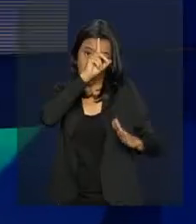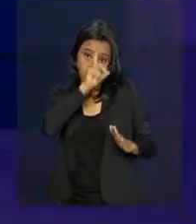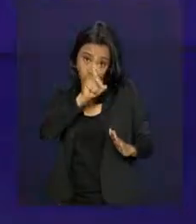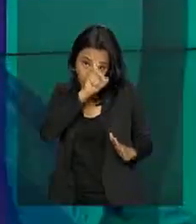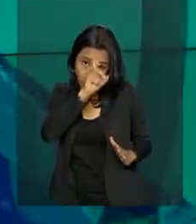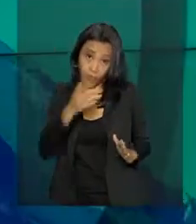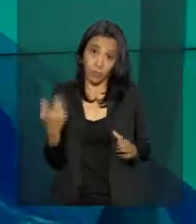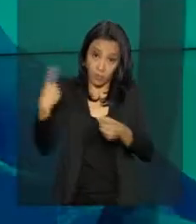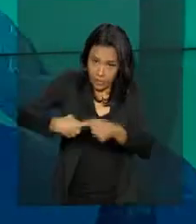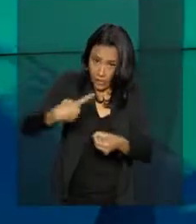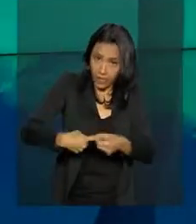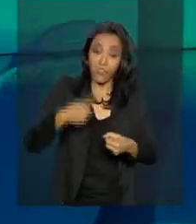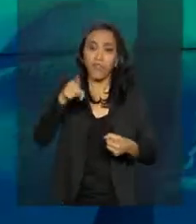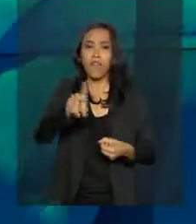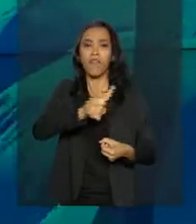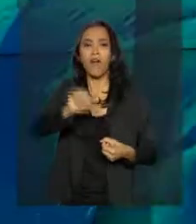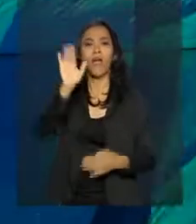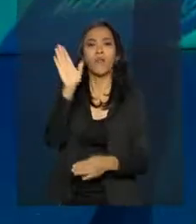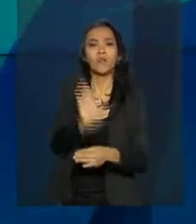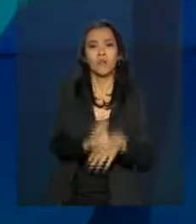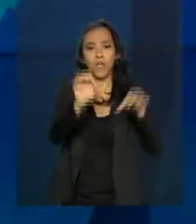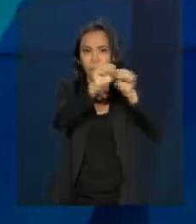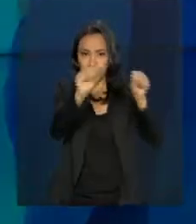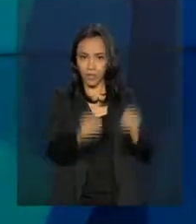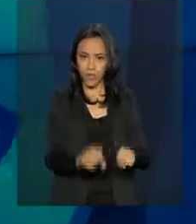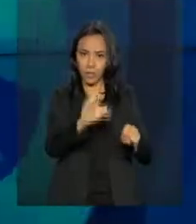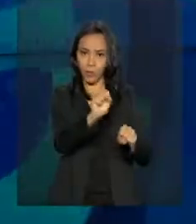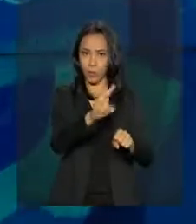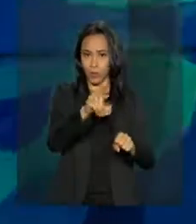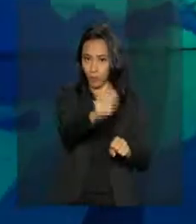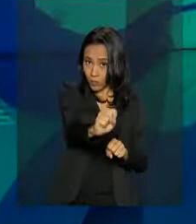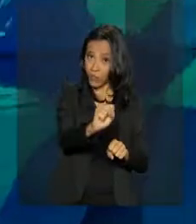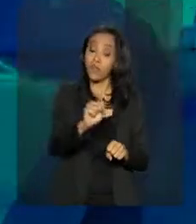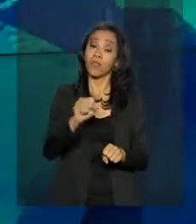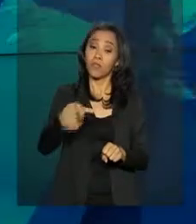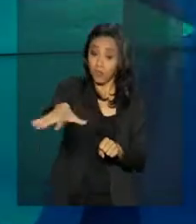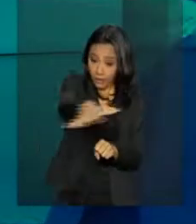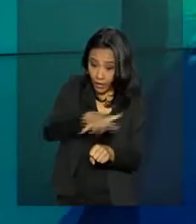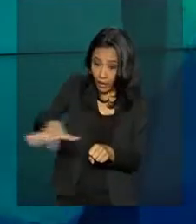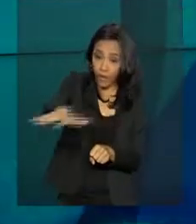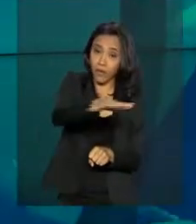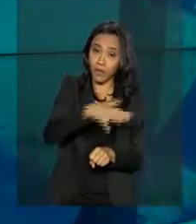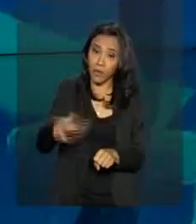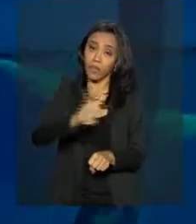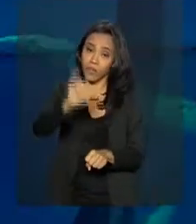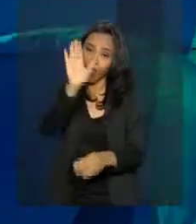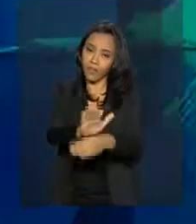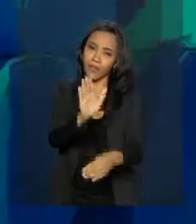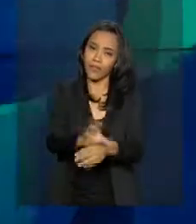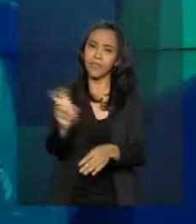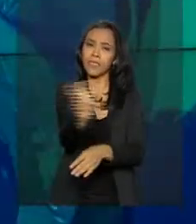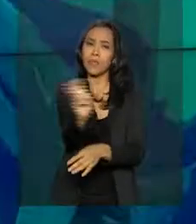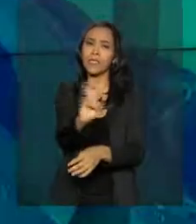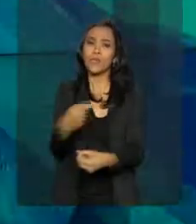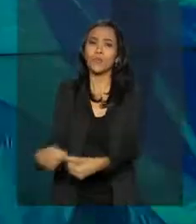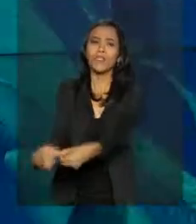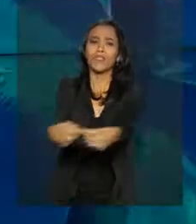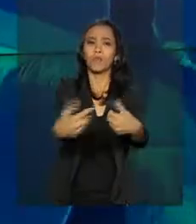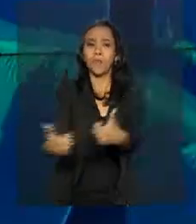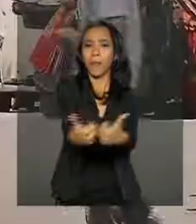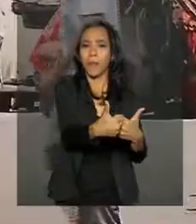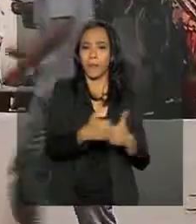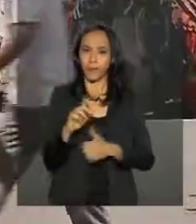A nova unidade vai desafogar o sistema de saúde na região e passará a atender cerca de 55 municípios de Goiás.